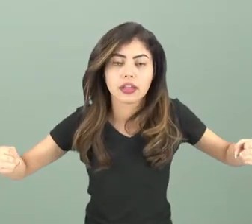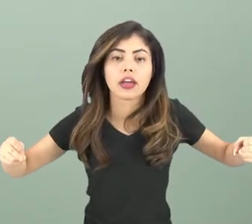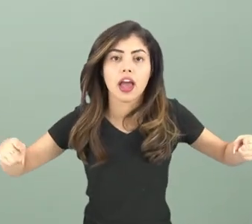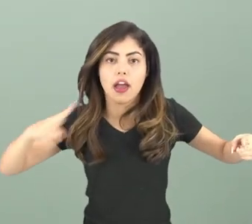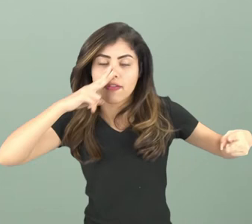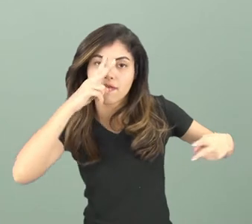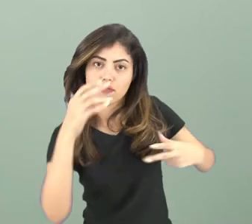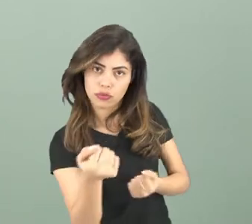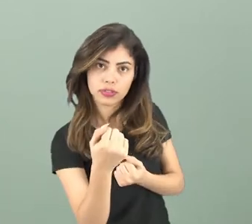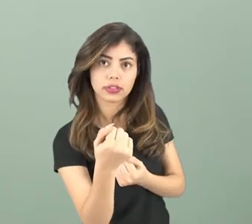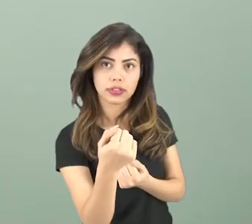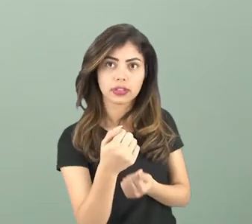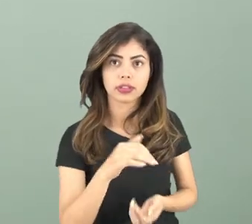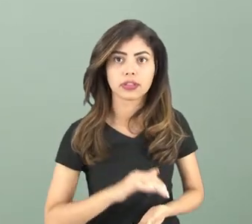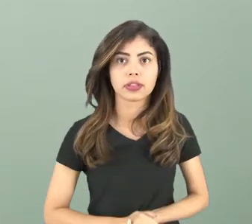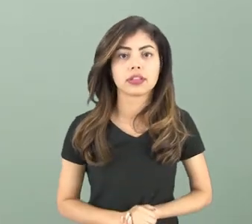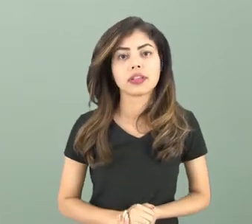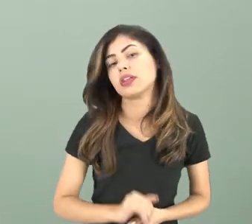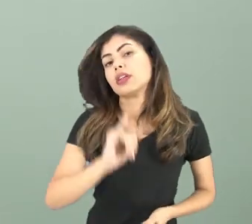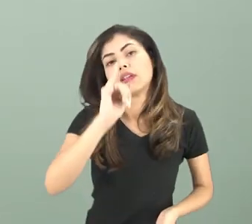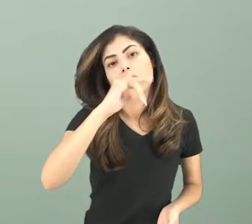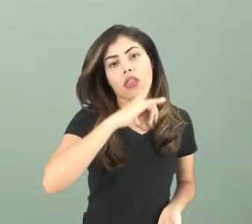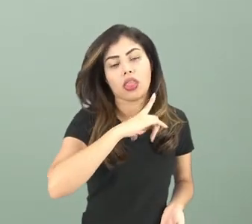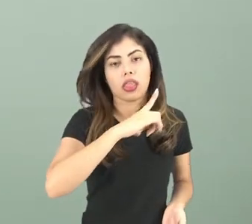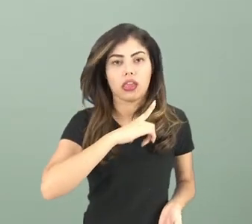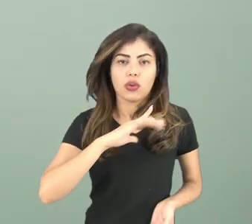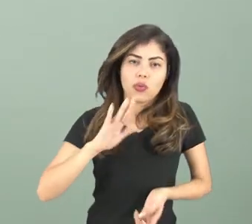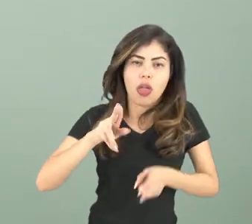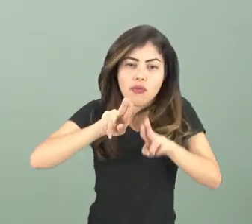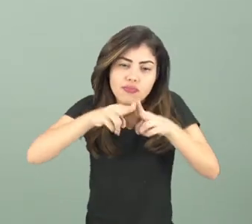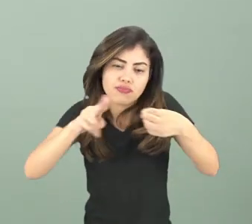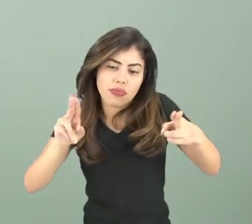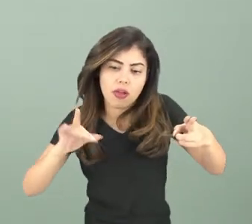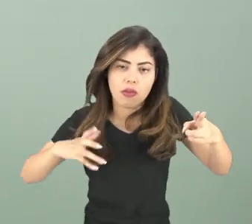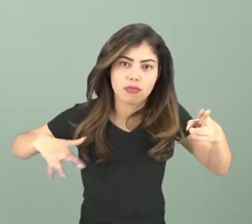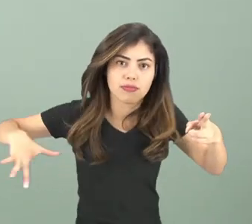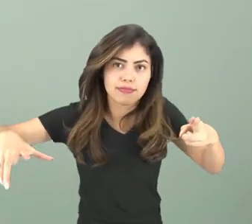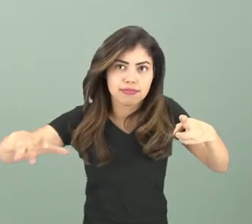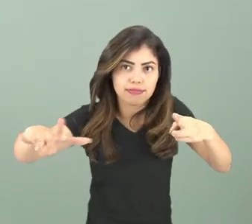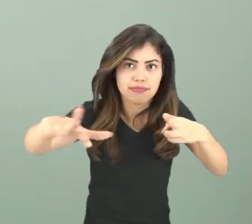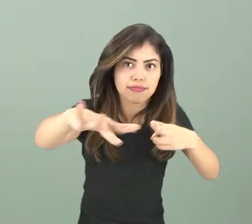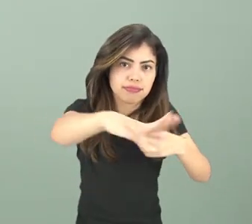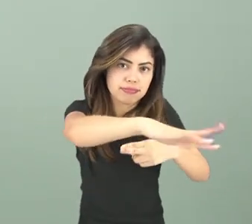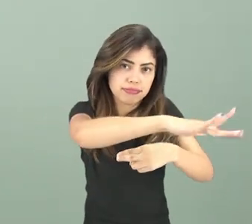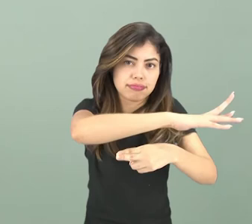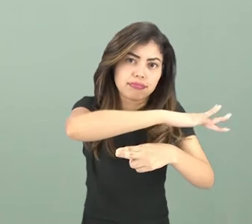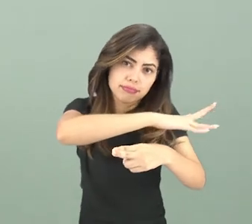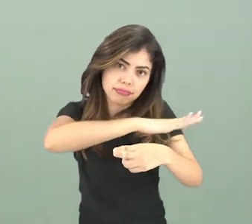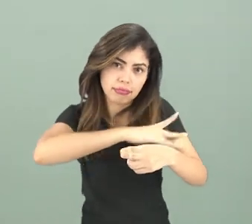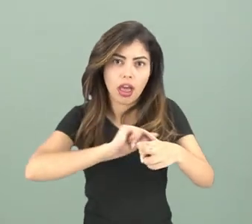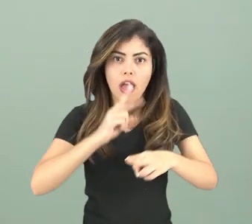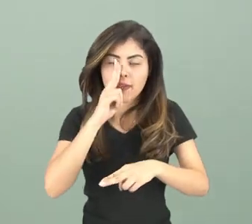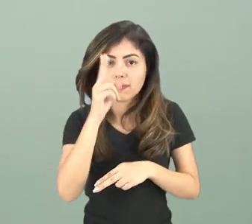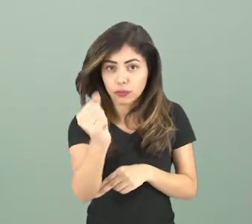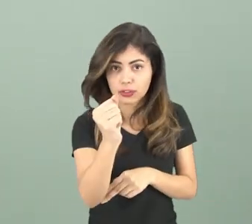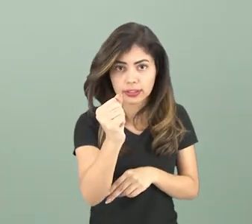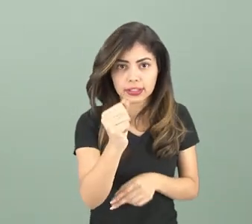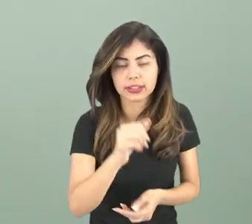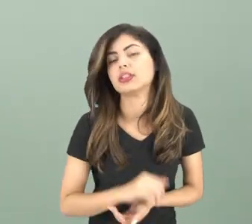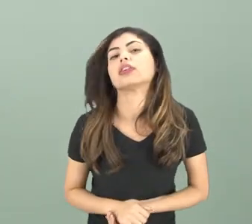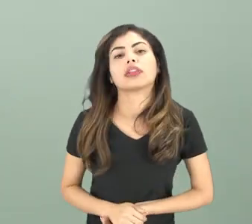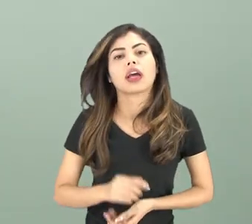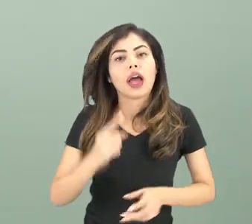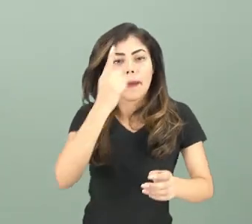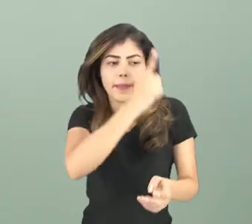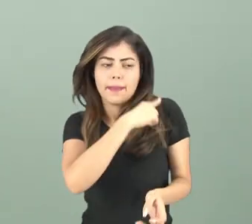de força. Se eu tenho ali um campo magnético, ele vai gerar uma força. E aí você lembra lá do primeiro ano que a força,